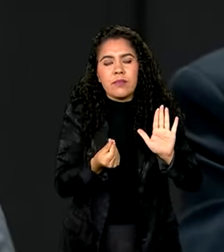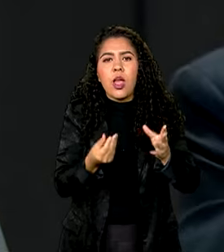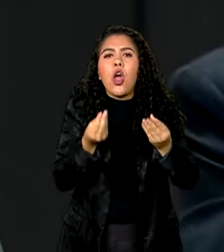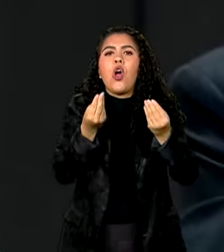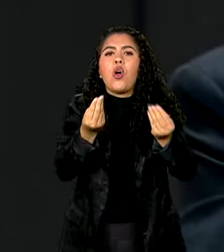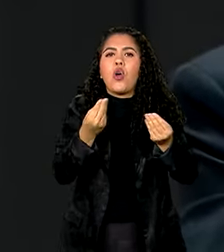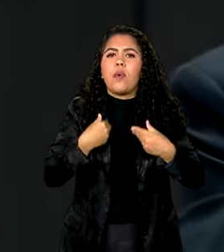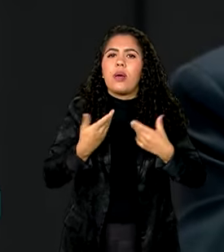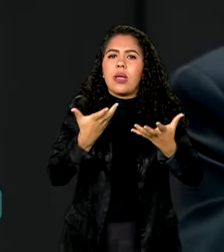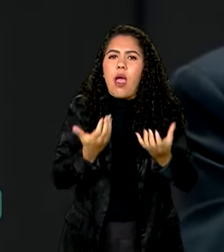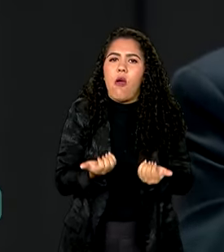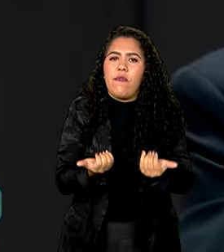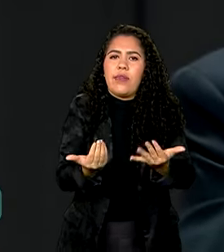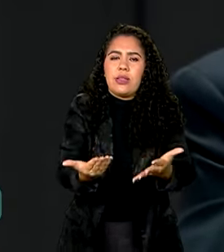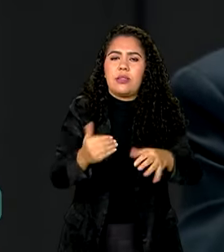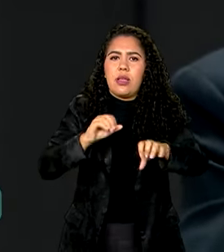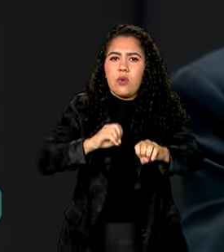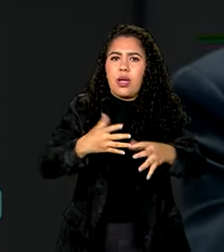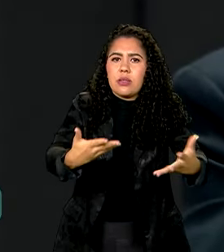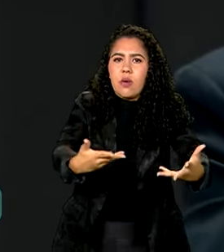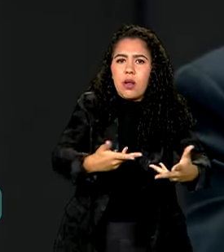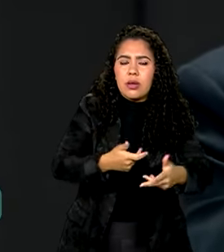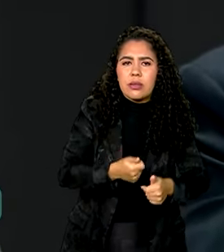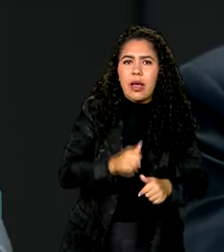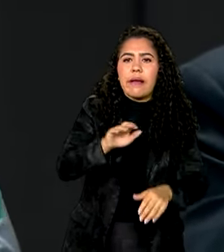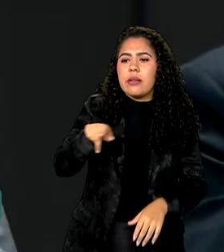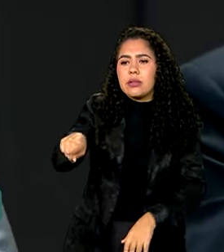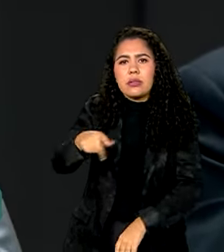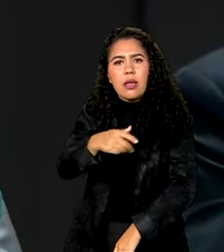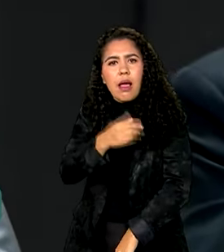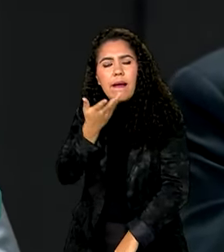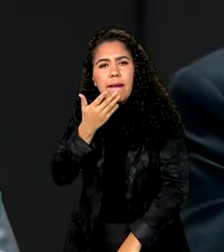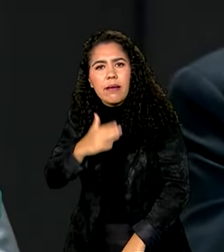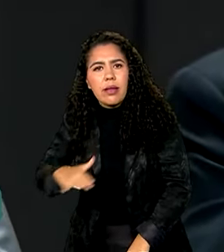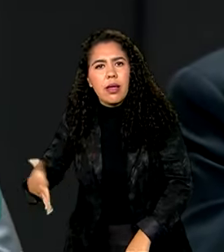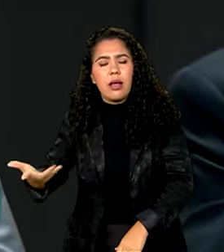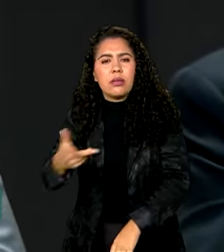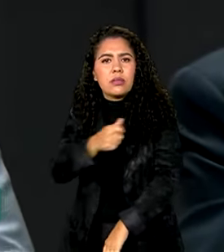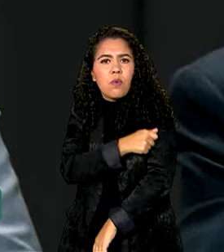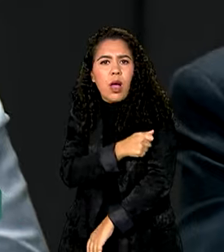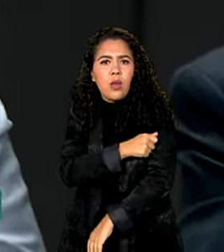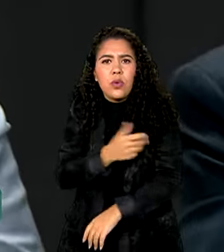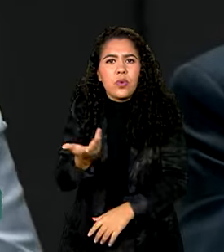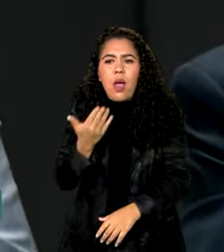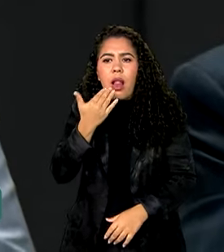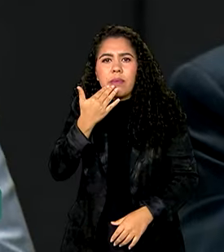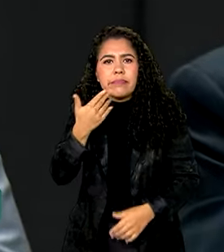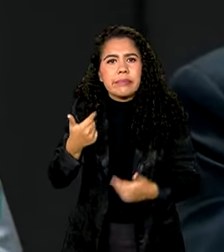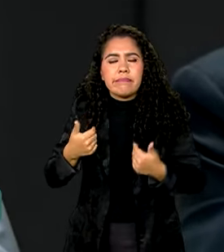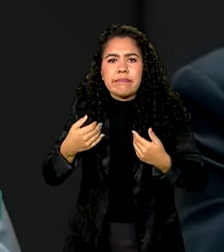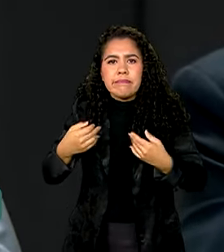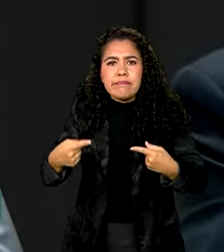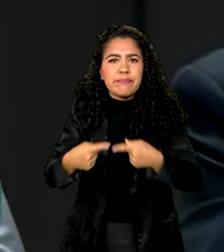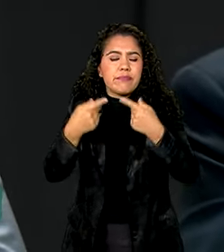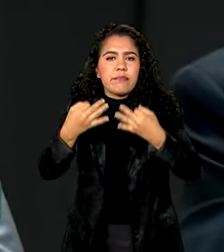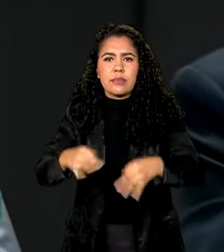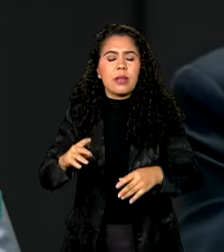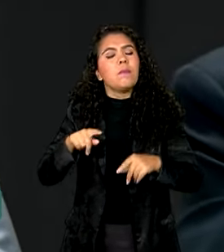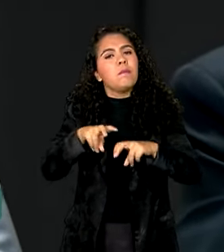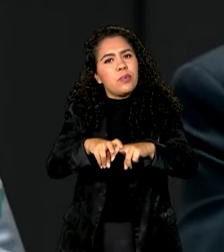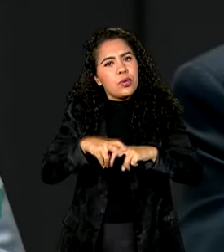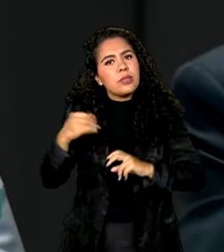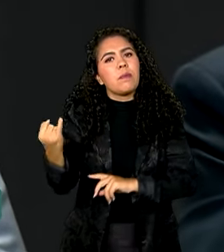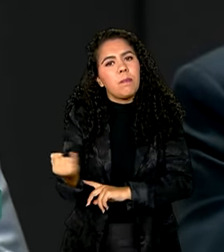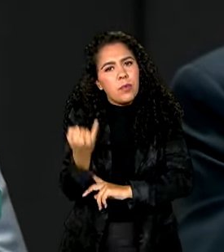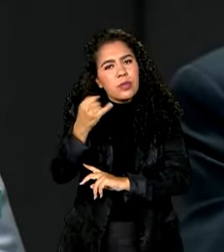educação de qualidade se a criança e um jovem não se alimentam adequadamente? Então, é fundamental essa